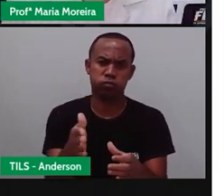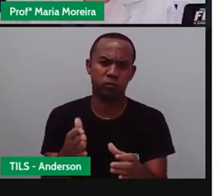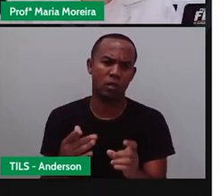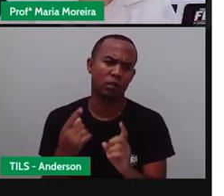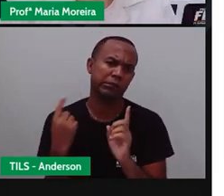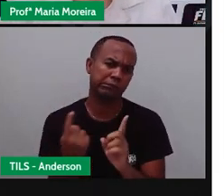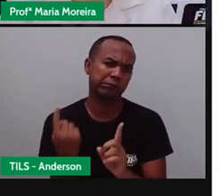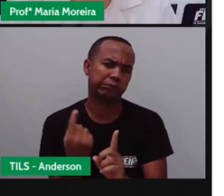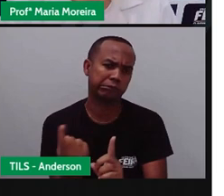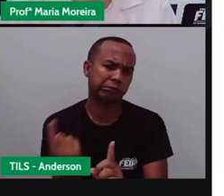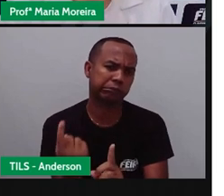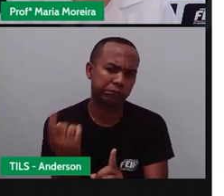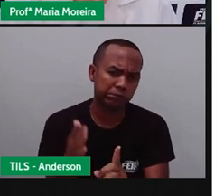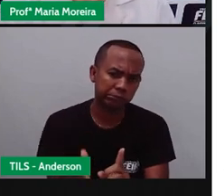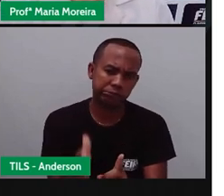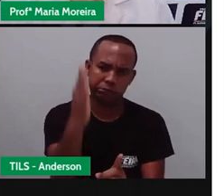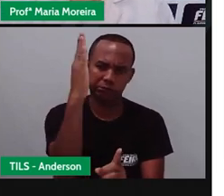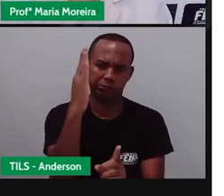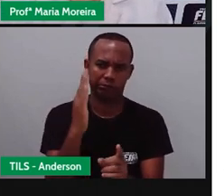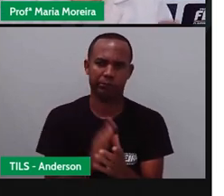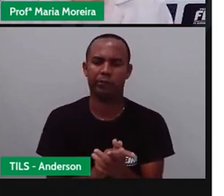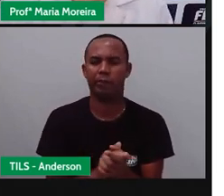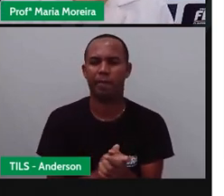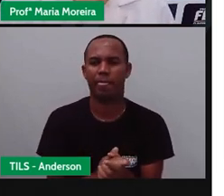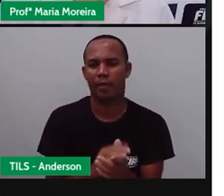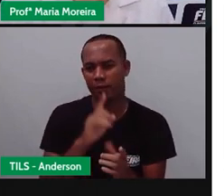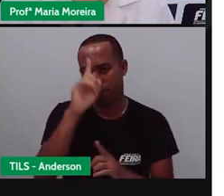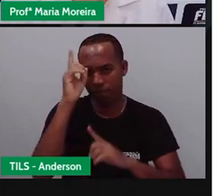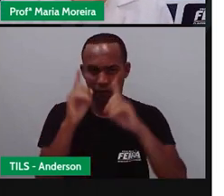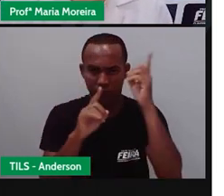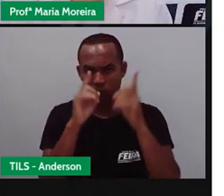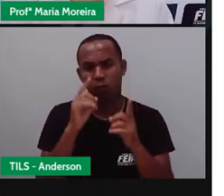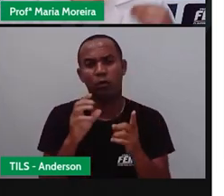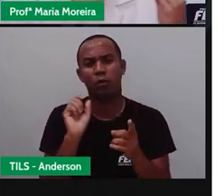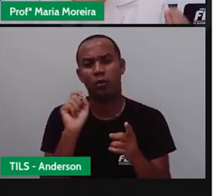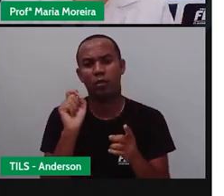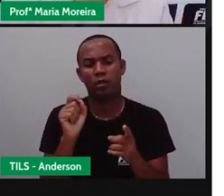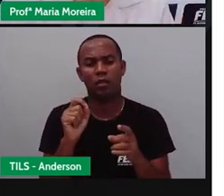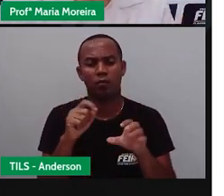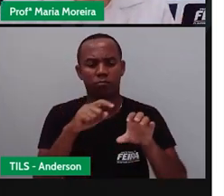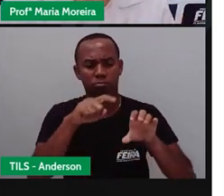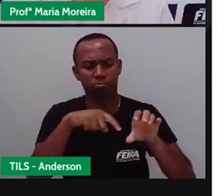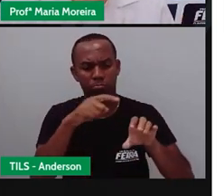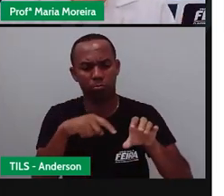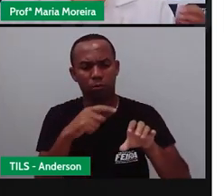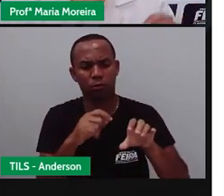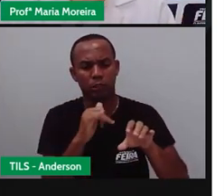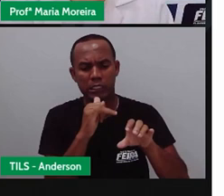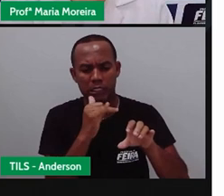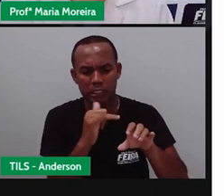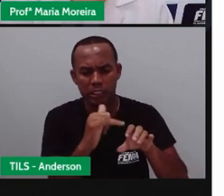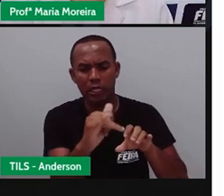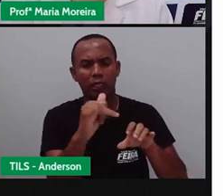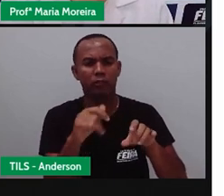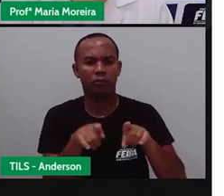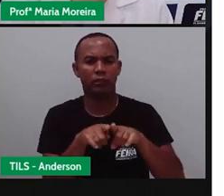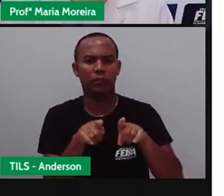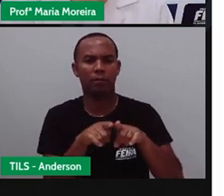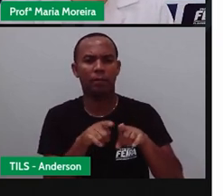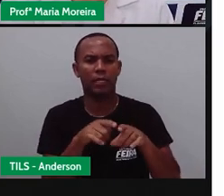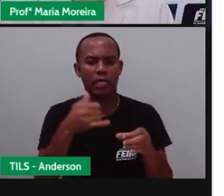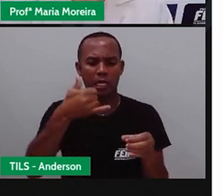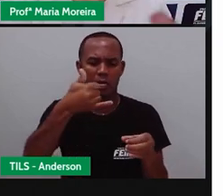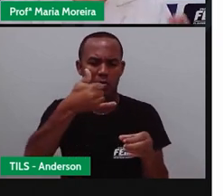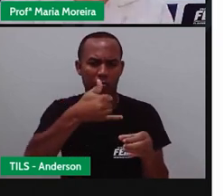professor sobre esse assunto. Bom, com a invenção da máquina a vapor, dos motores elétricos, dos motores movidos a queima de